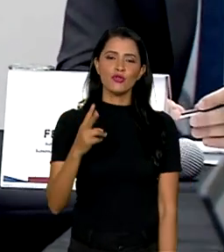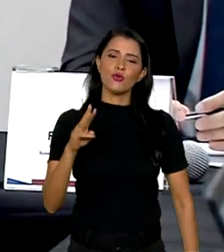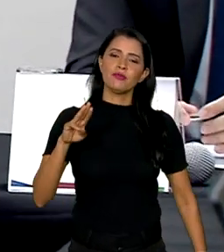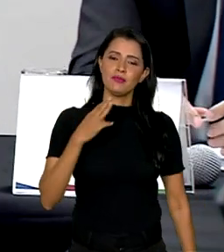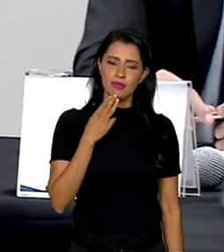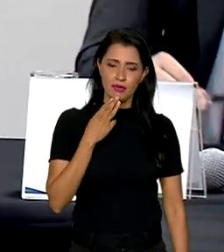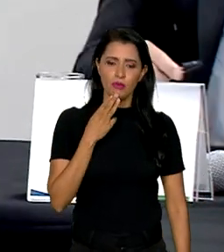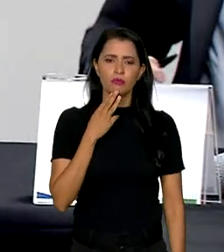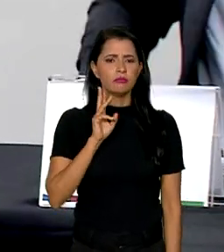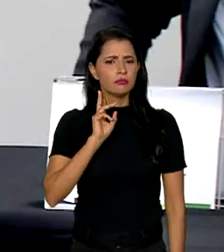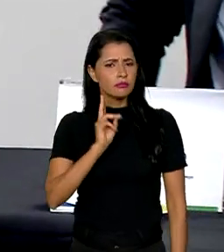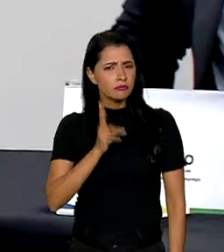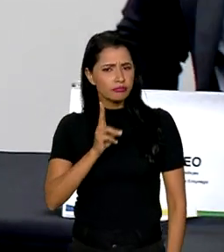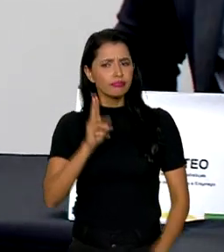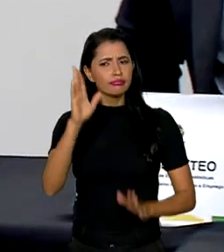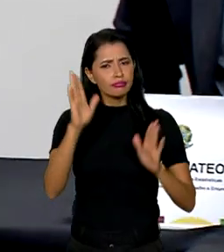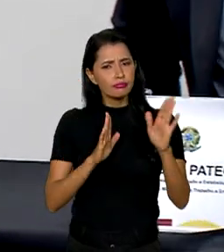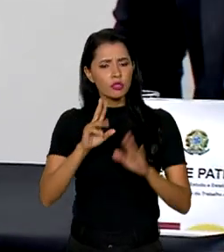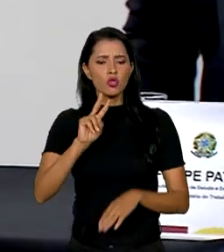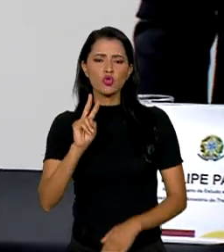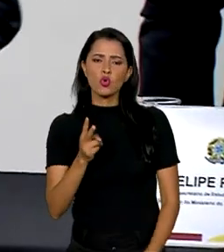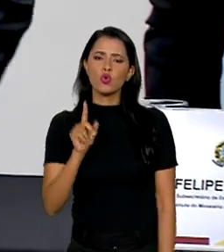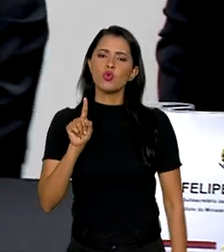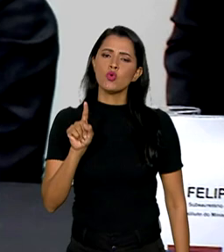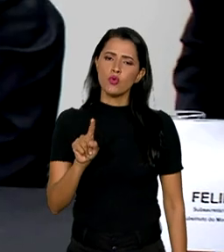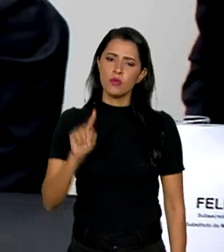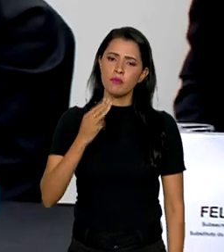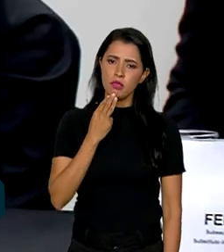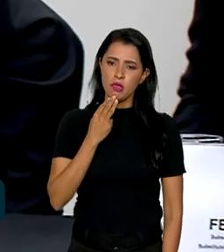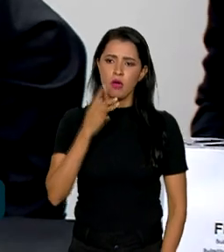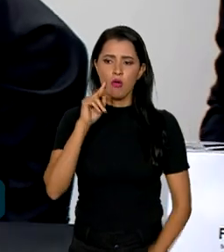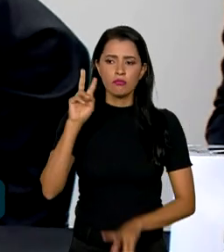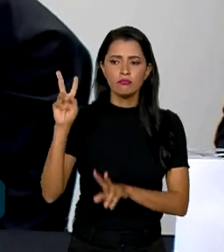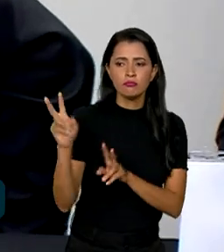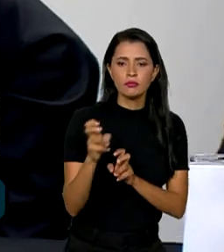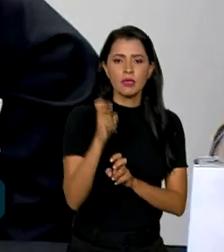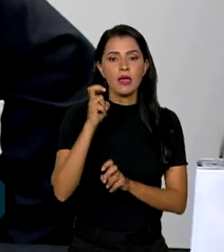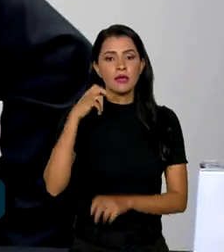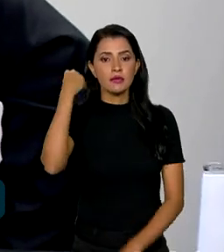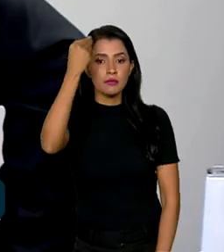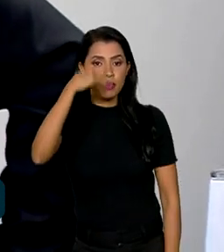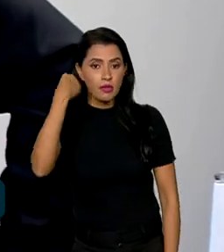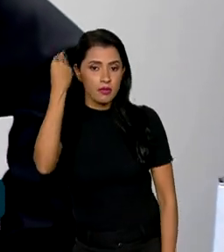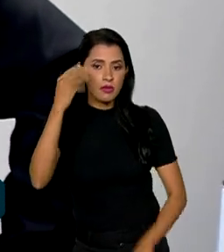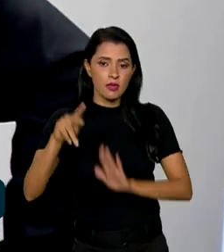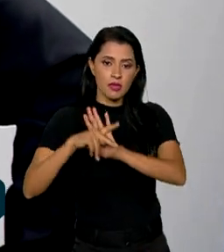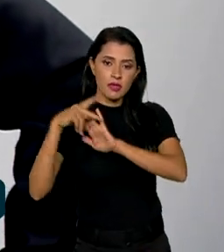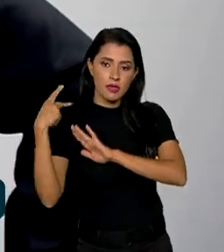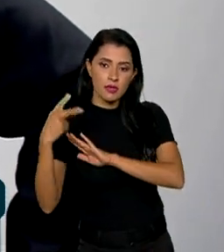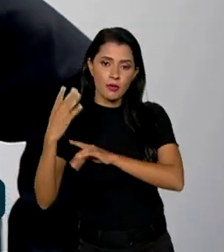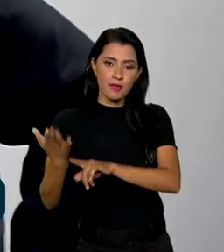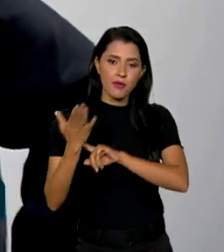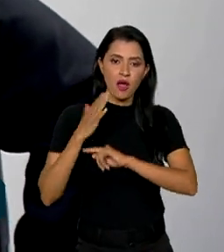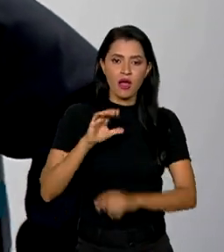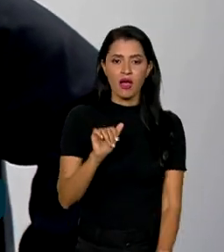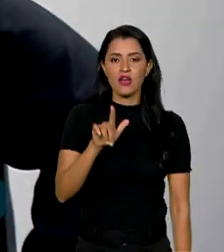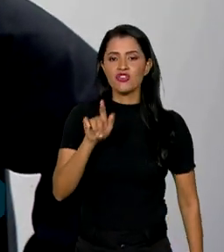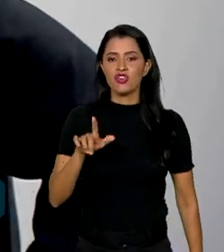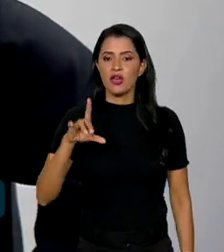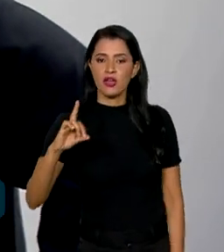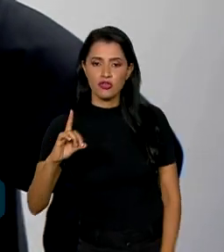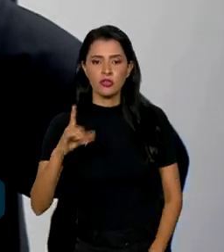Nós mantemos a previsão de 2 milhões, olhando a experiência dos indicadores do Caged, o